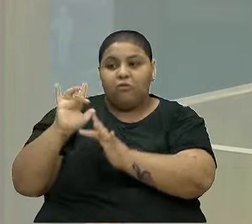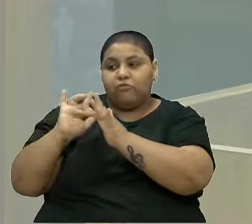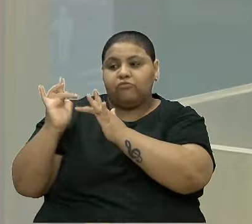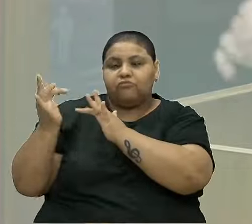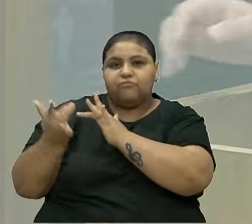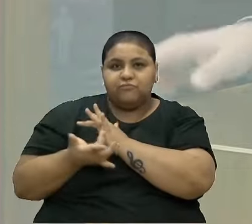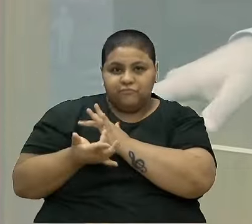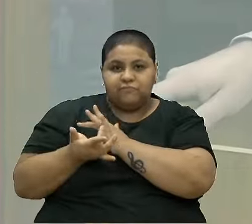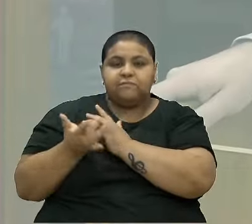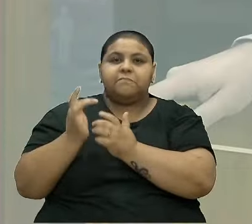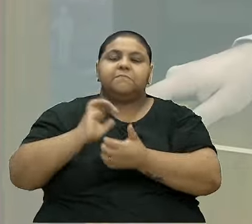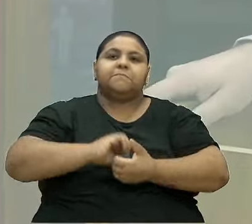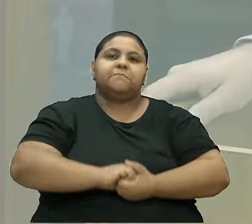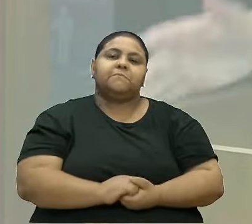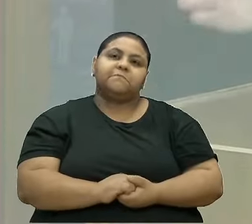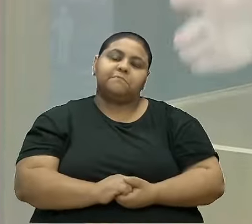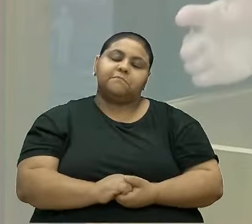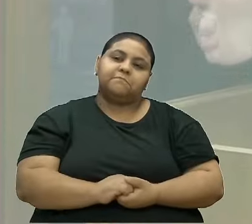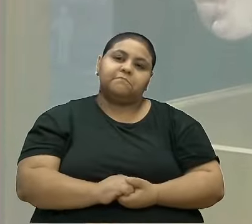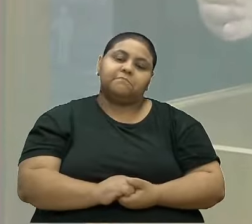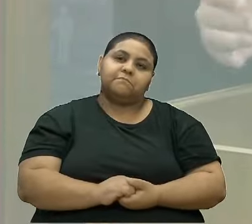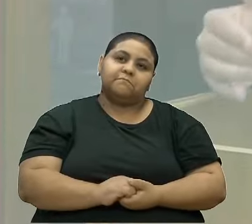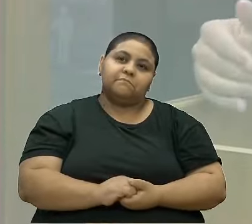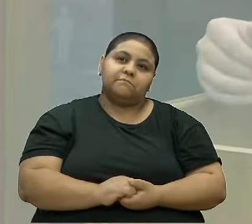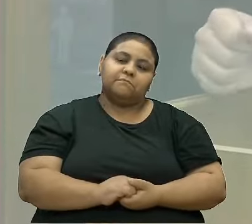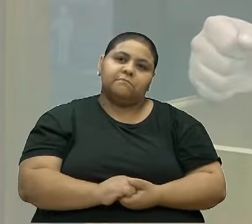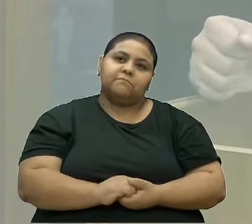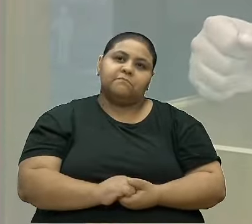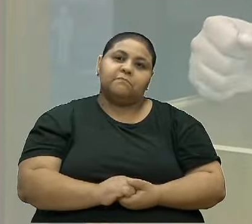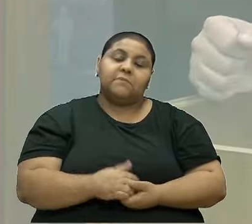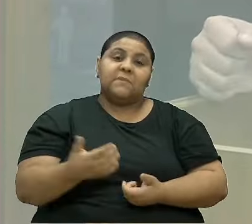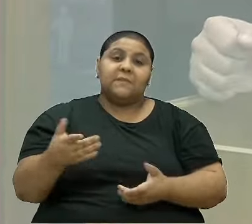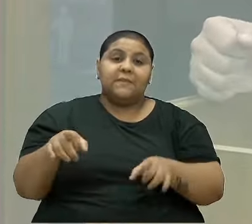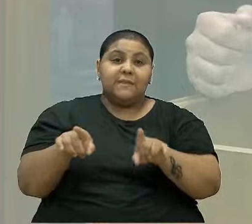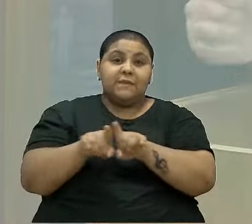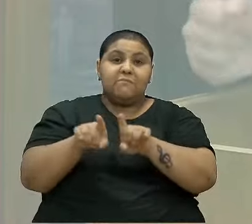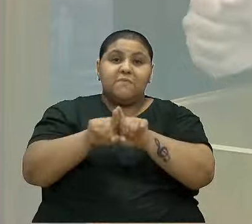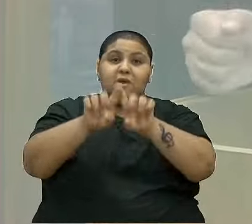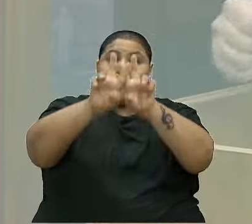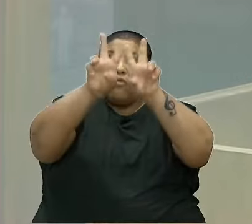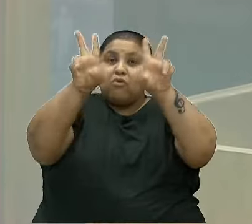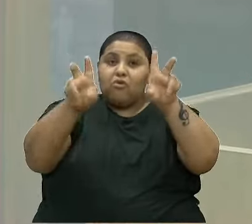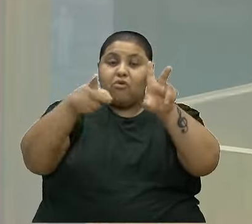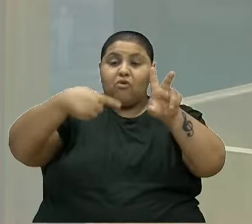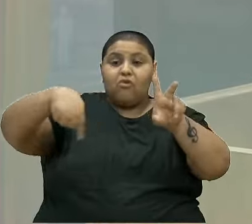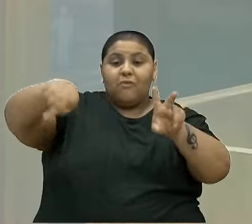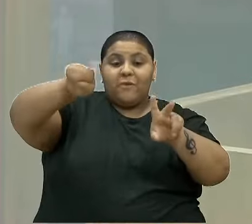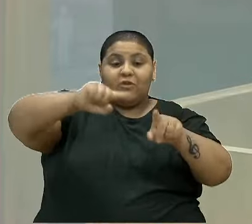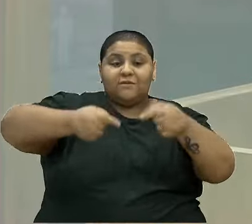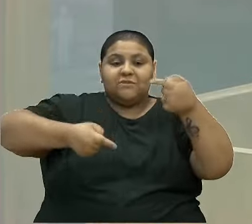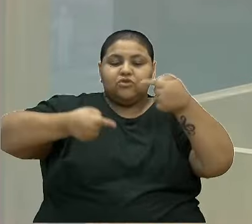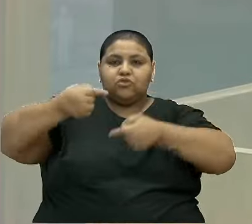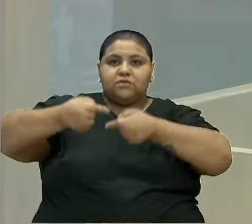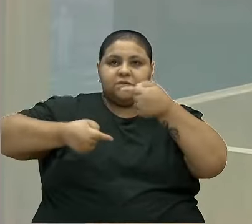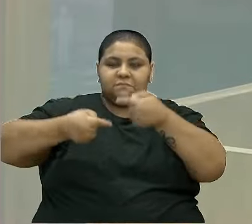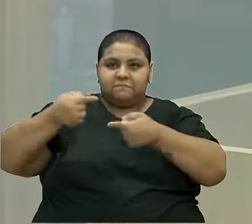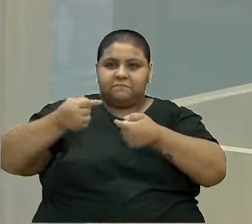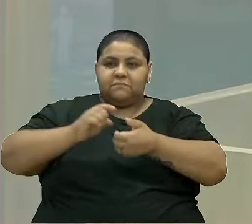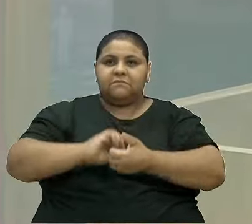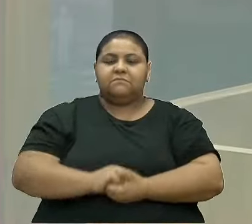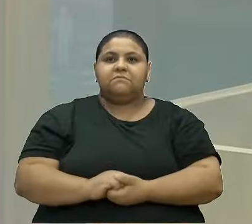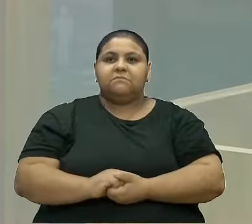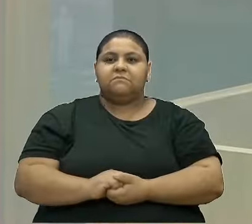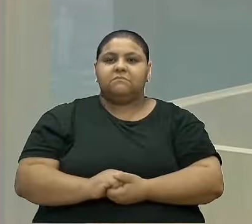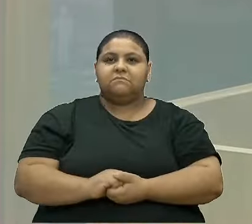sociais. E traz um tema para a nossa discussão que diz